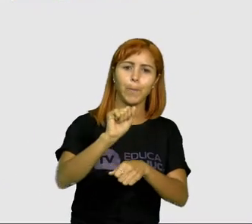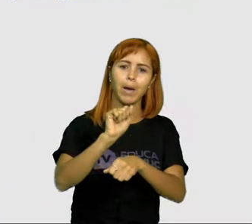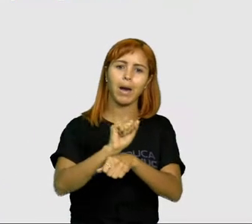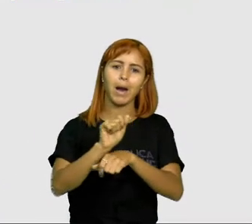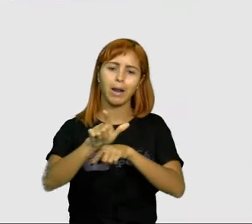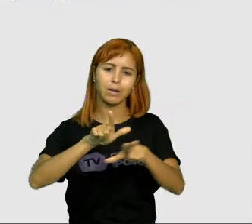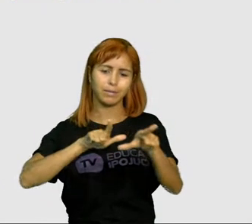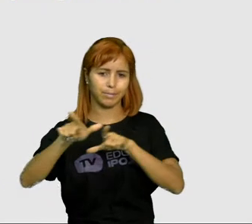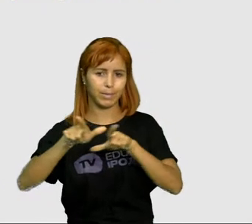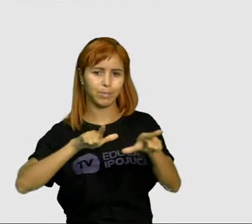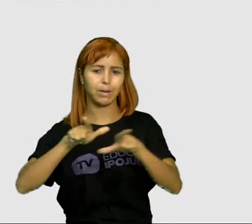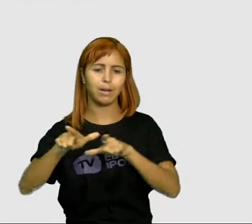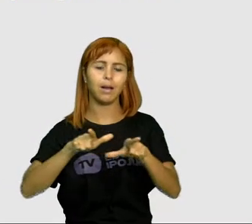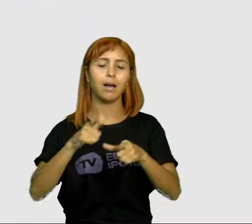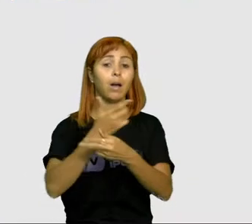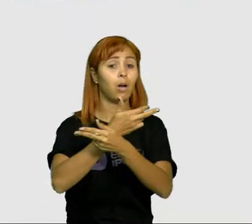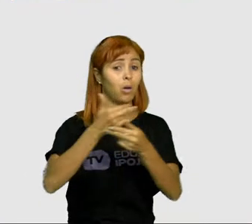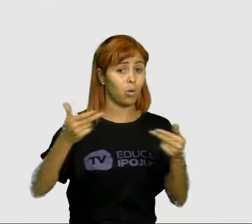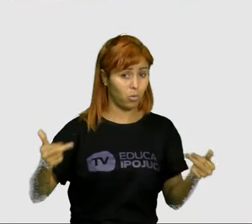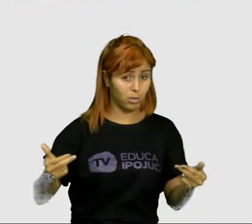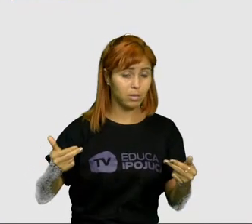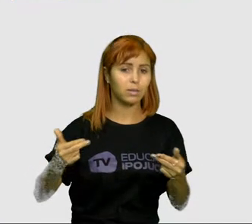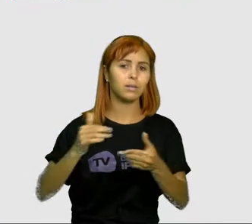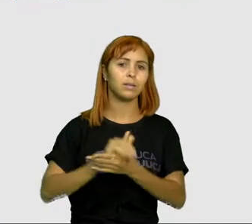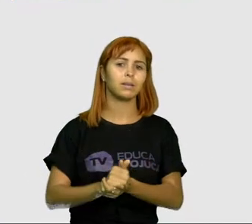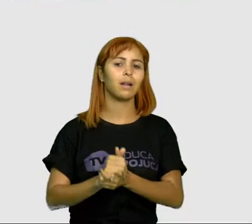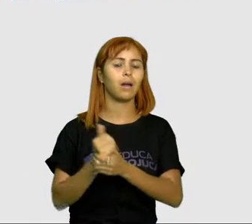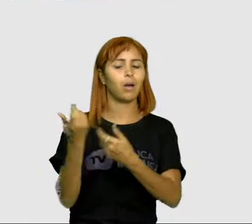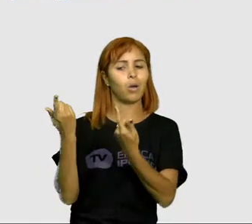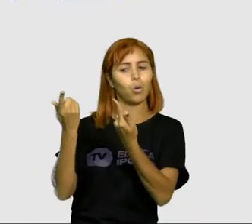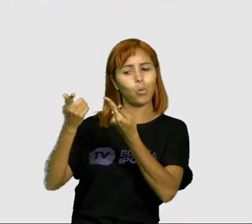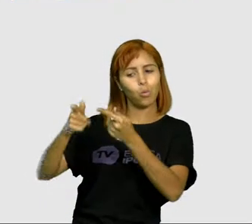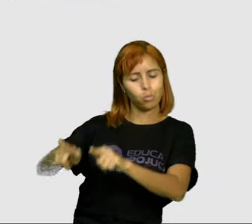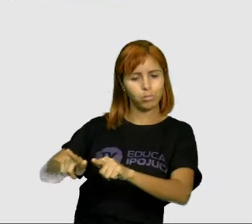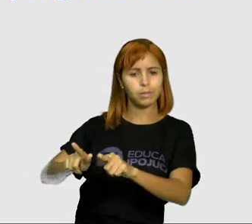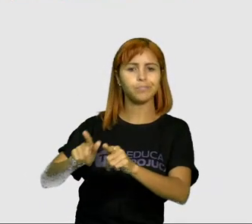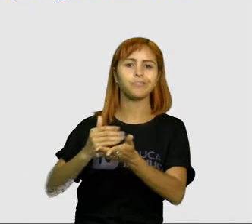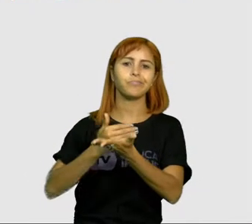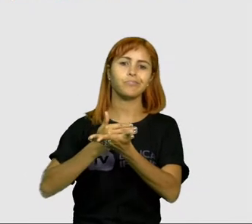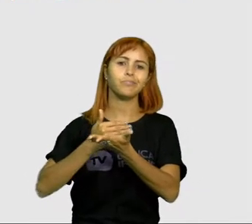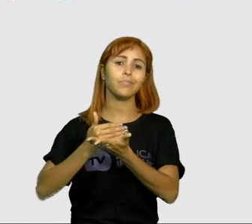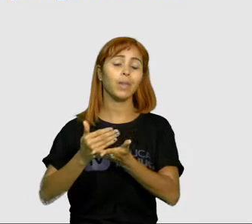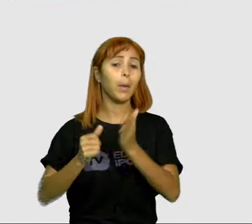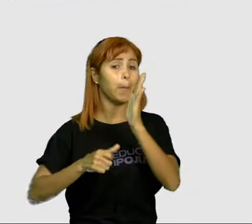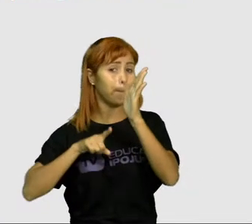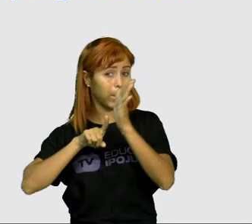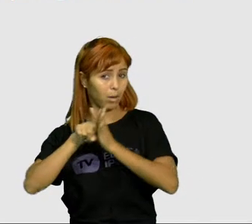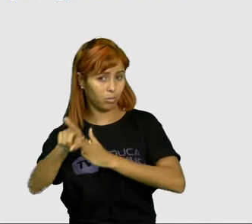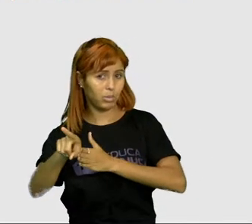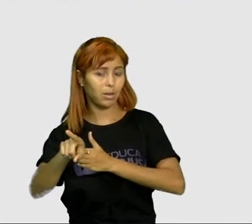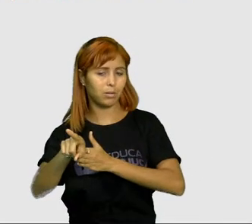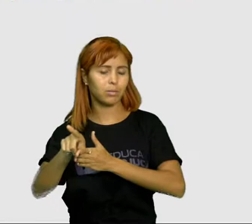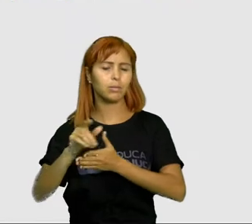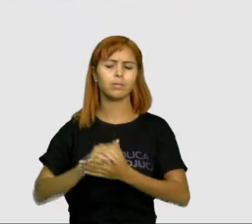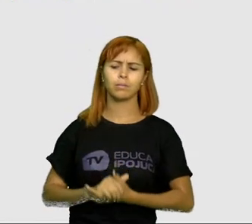trabalhar, coisa que era contra os princípios delas, e perguntaram.